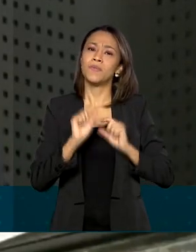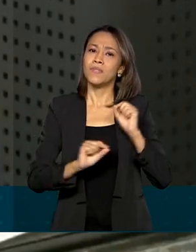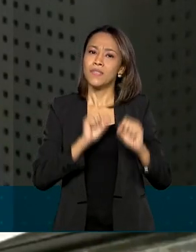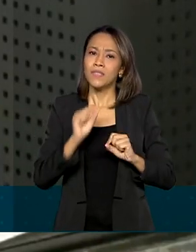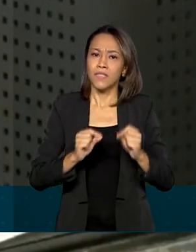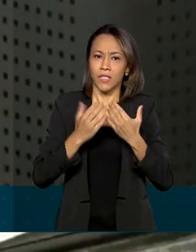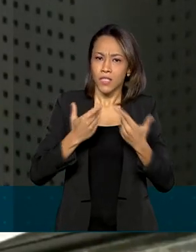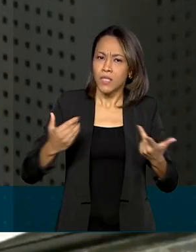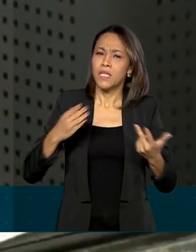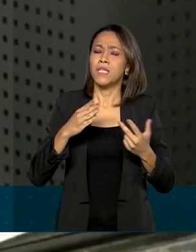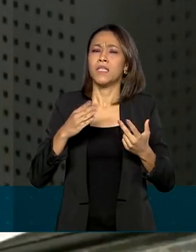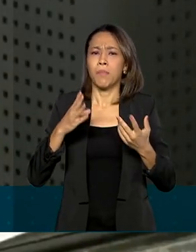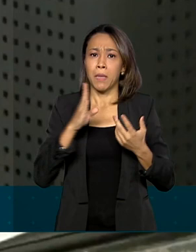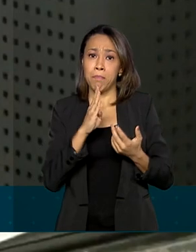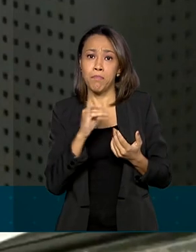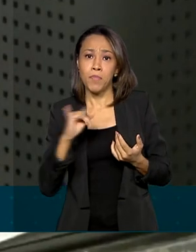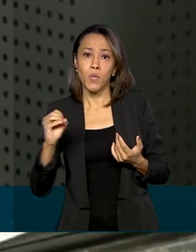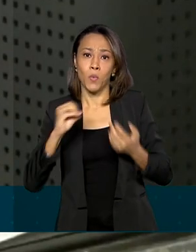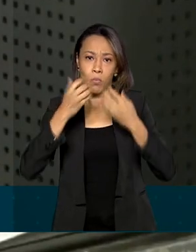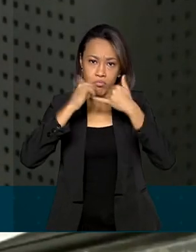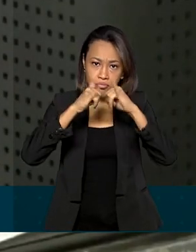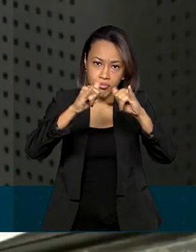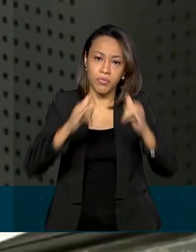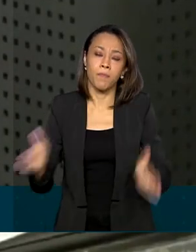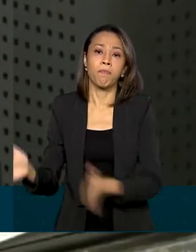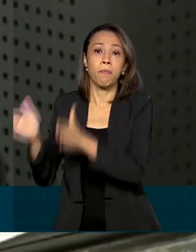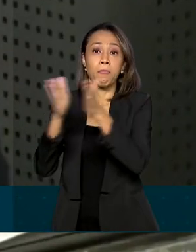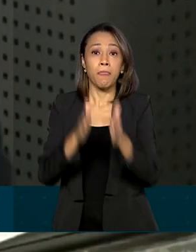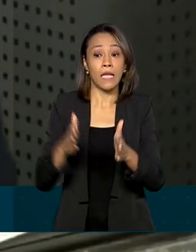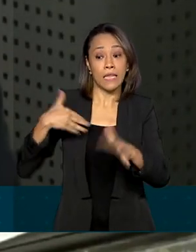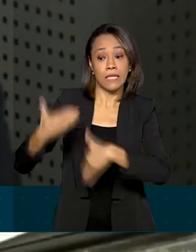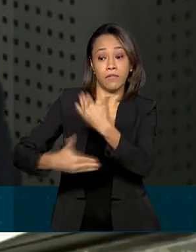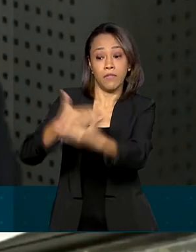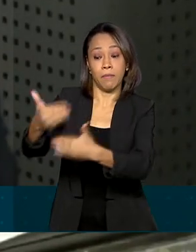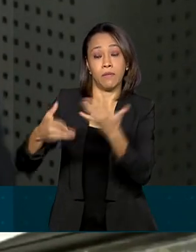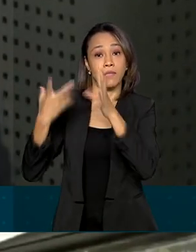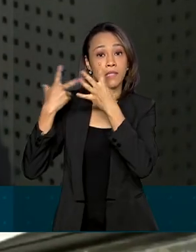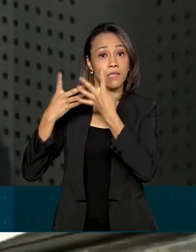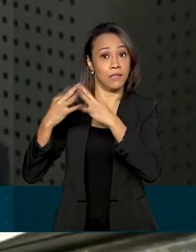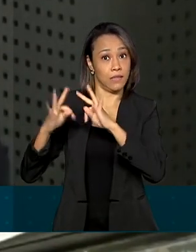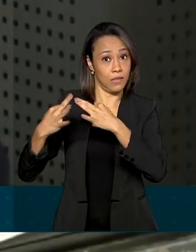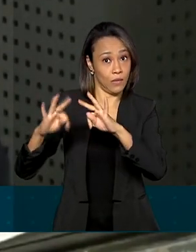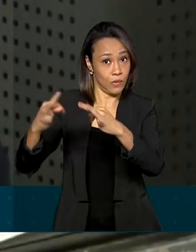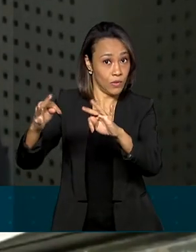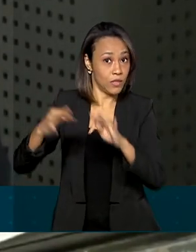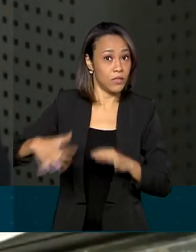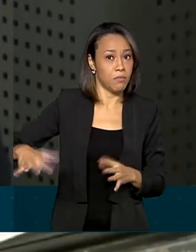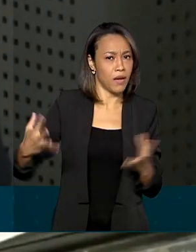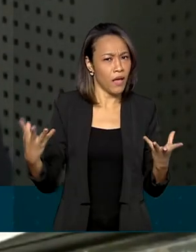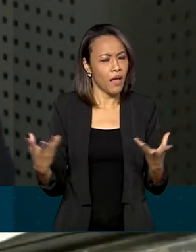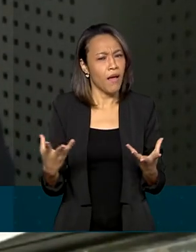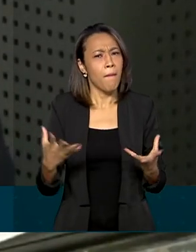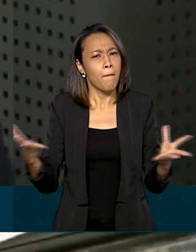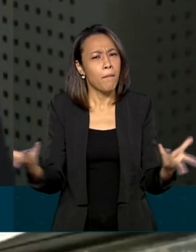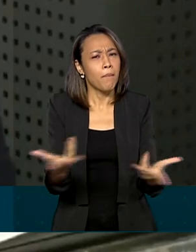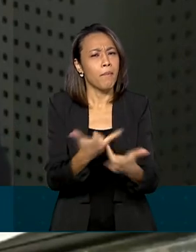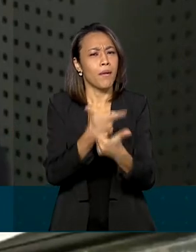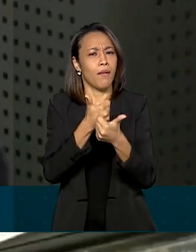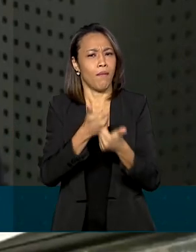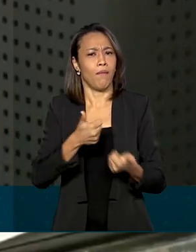e bioenergia. Desenvolvimento e adoção de tecnologias para melhoria da eficiência dos setores